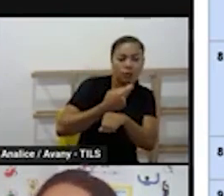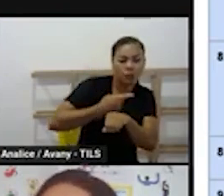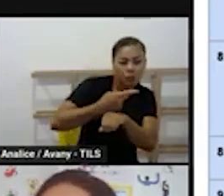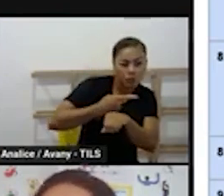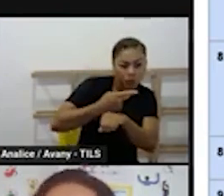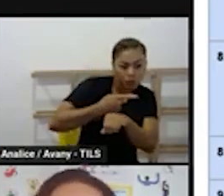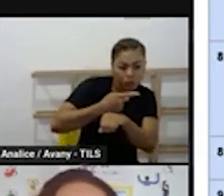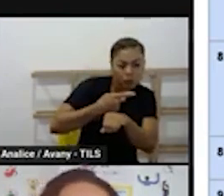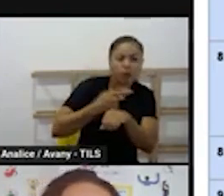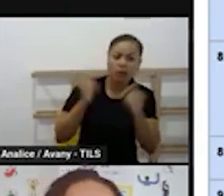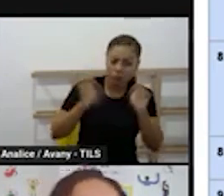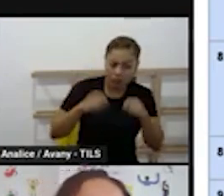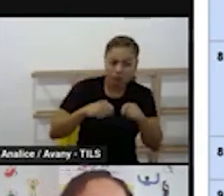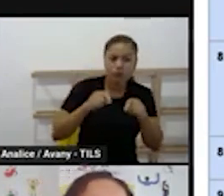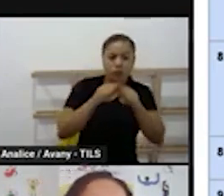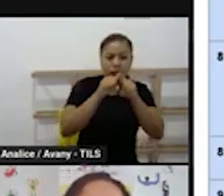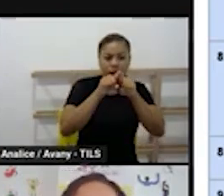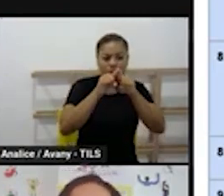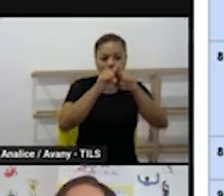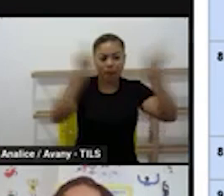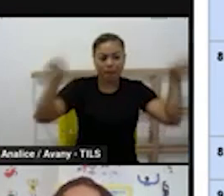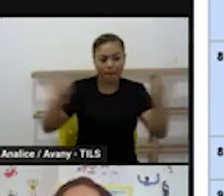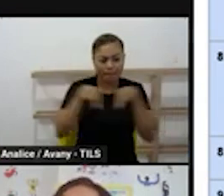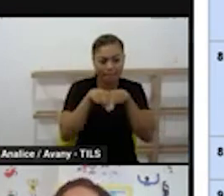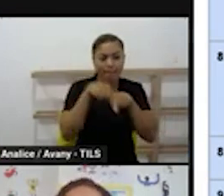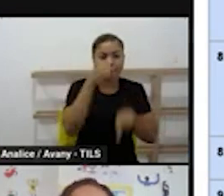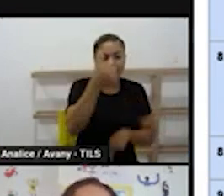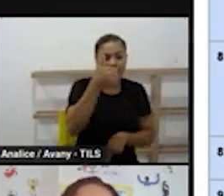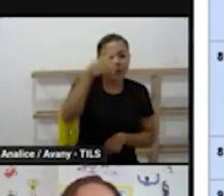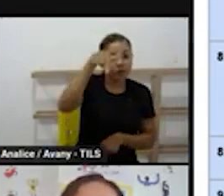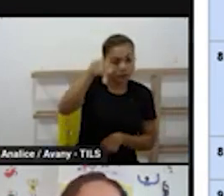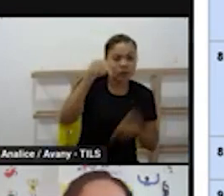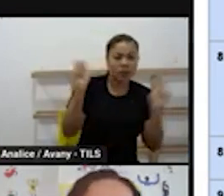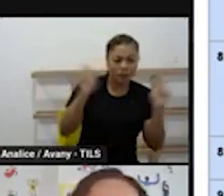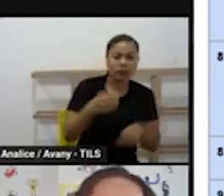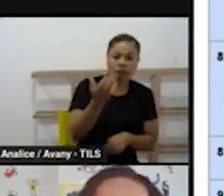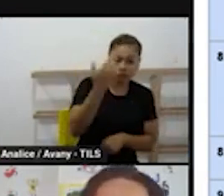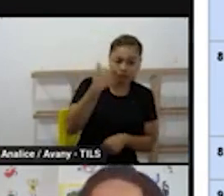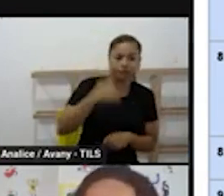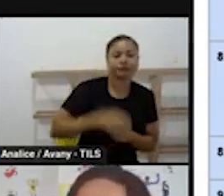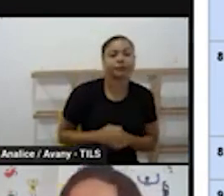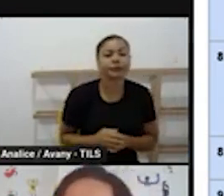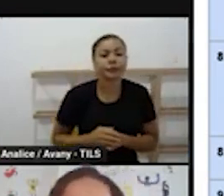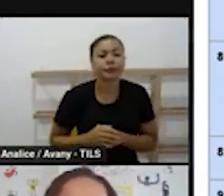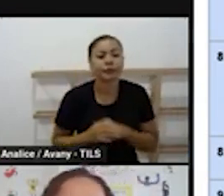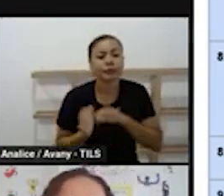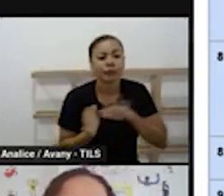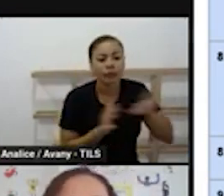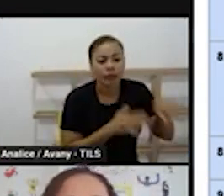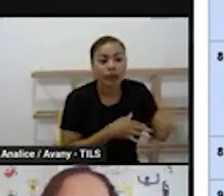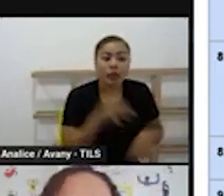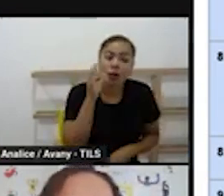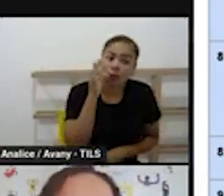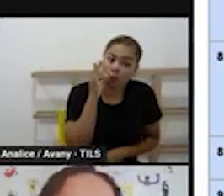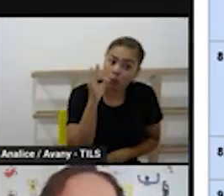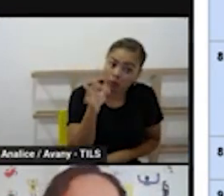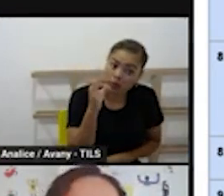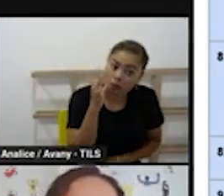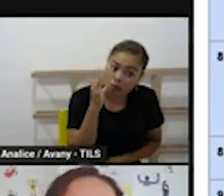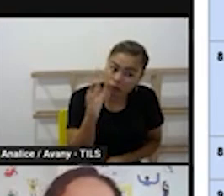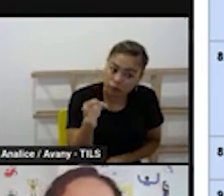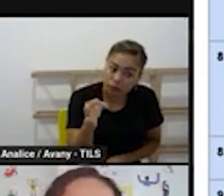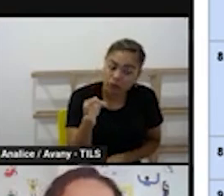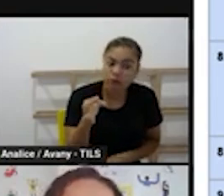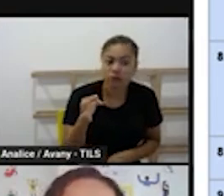secretaria sala 17 bem nós trouxemos aqui uma sugestão nós mostramos o tempo de